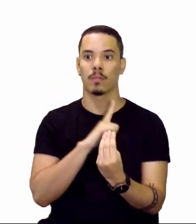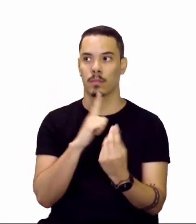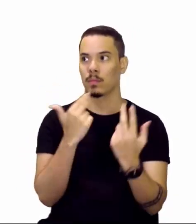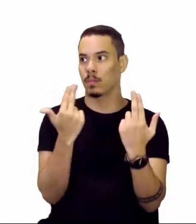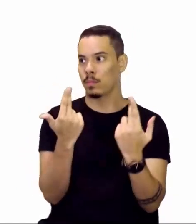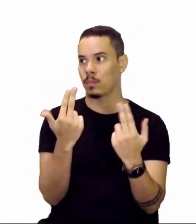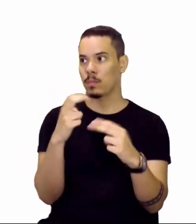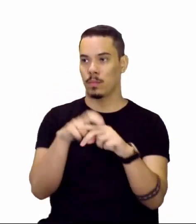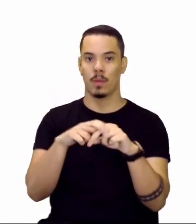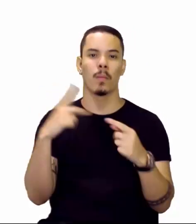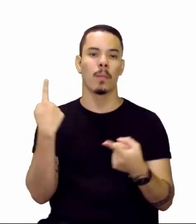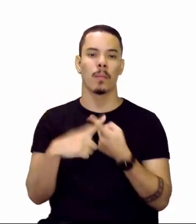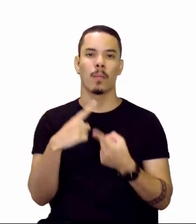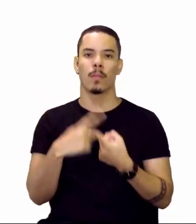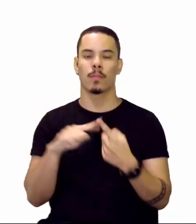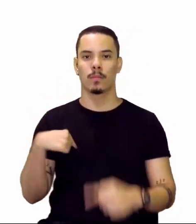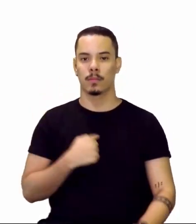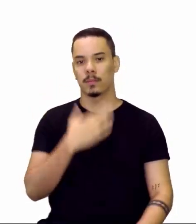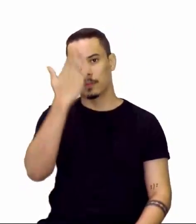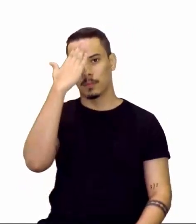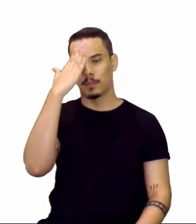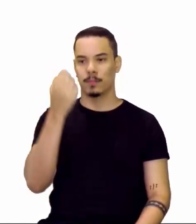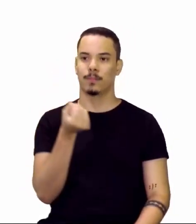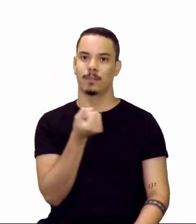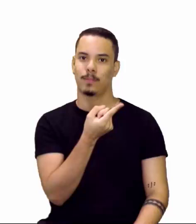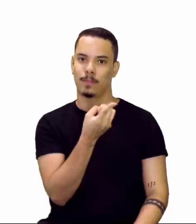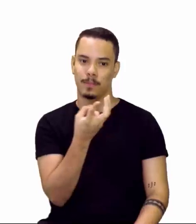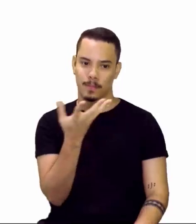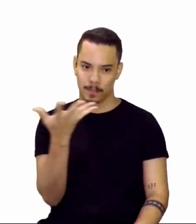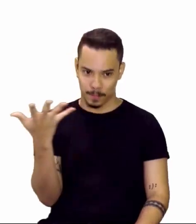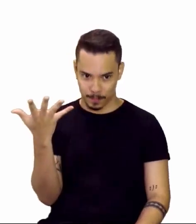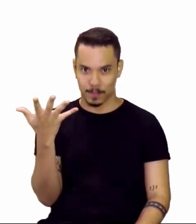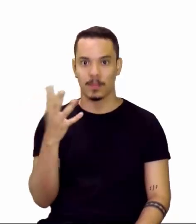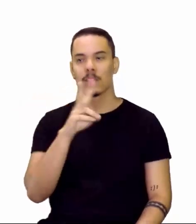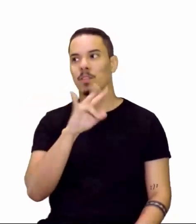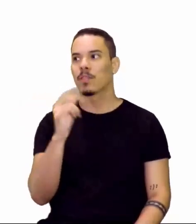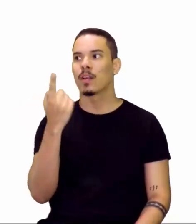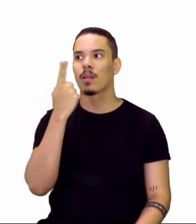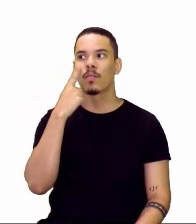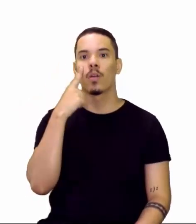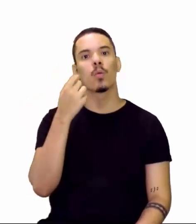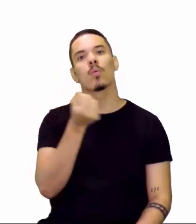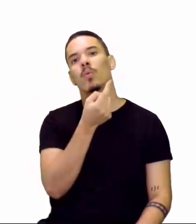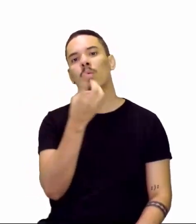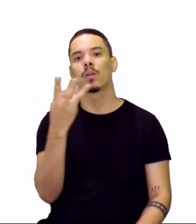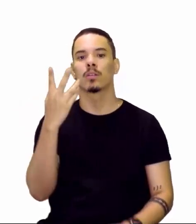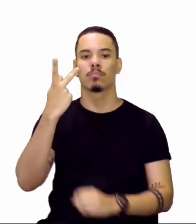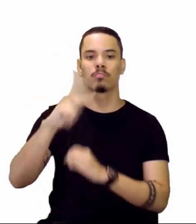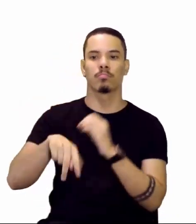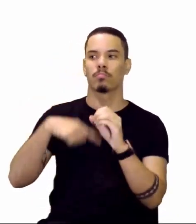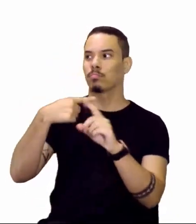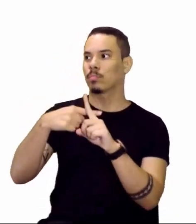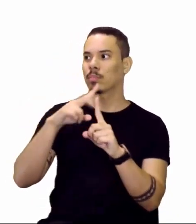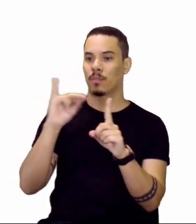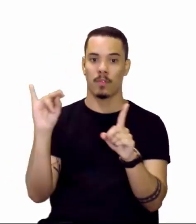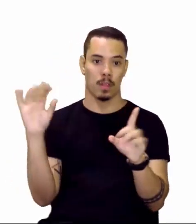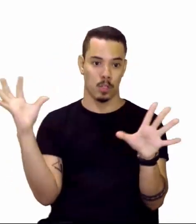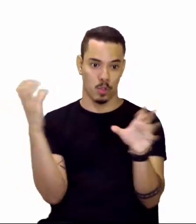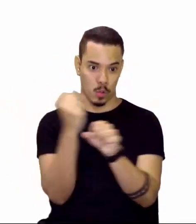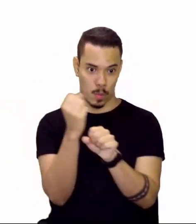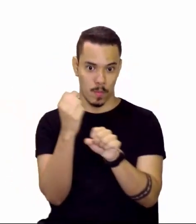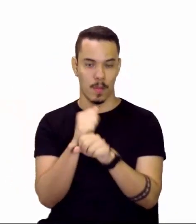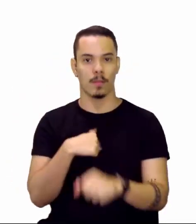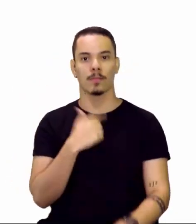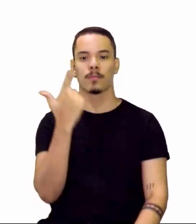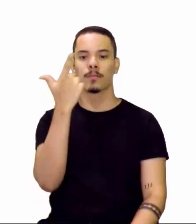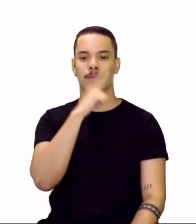elétrons. Por quê? Porque para saber a quantidade de elétrons, nós vamos pegar a quantidade de prótons e somar o valor da carga, que nesse